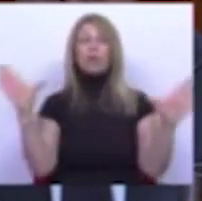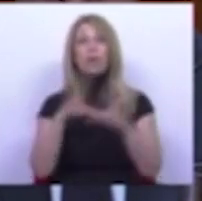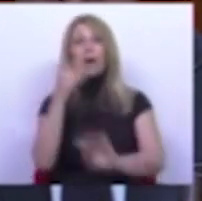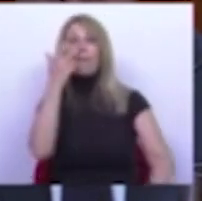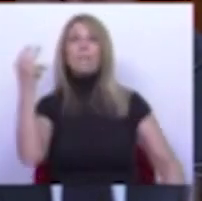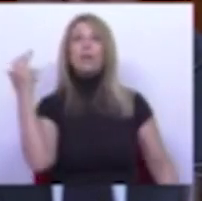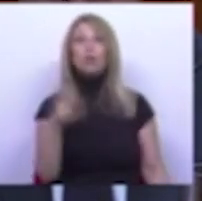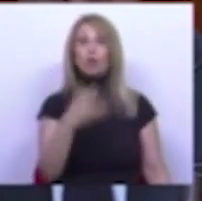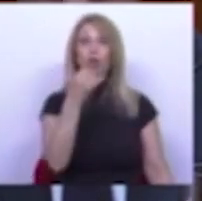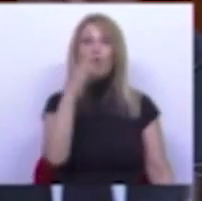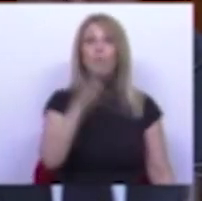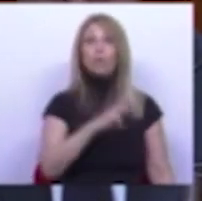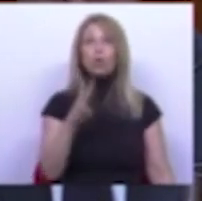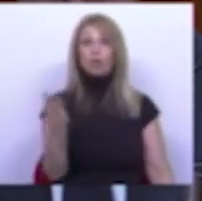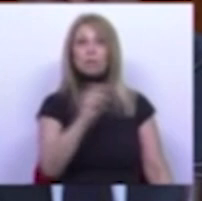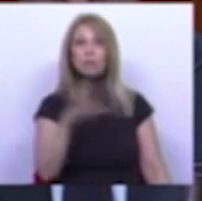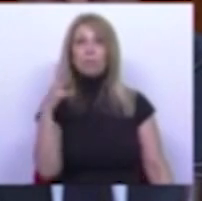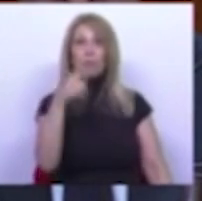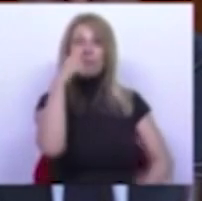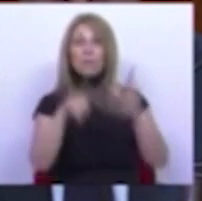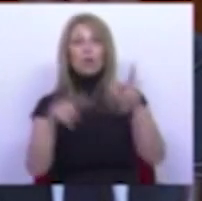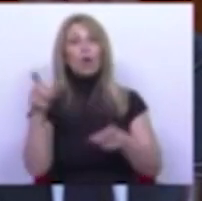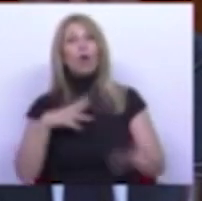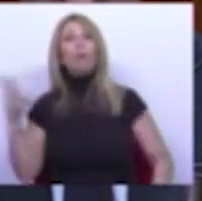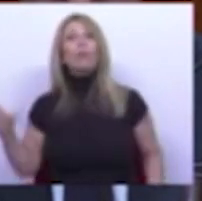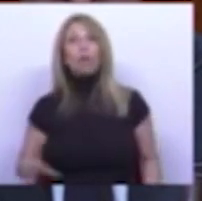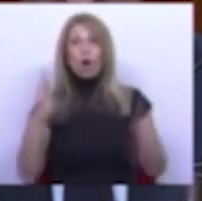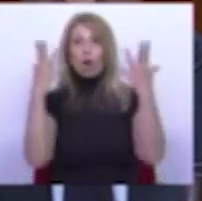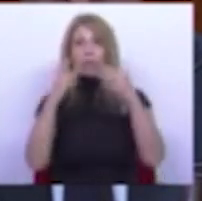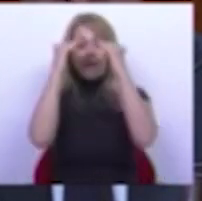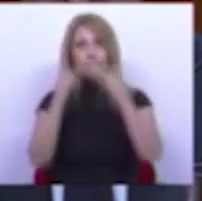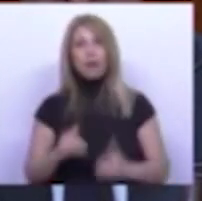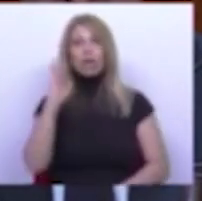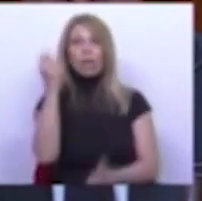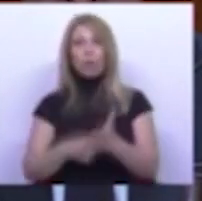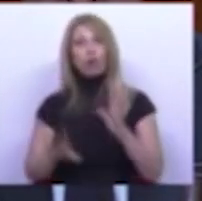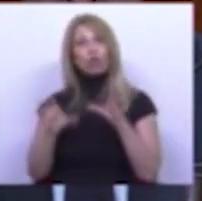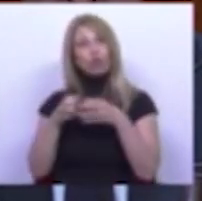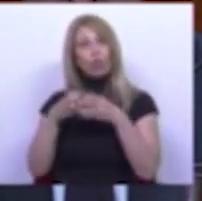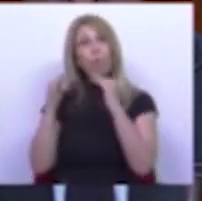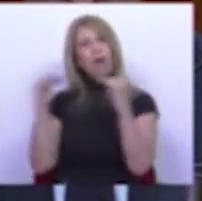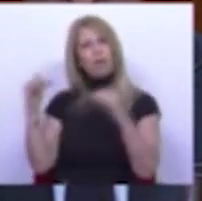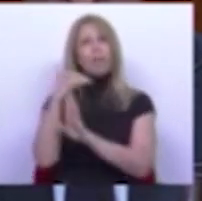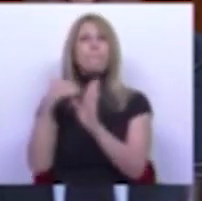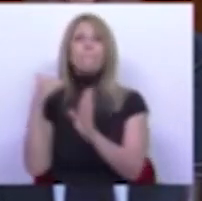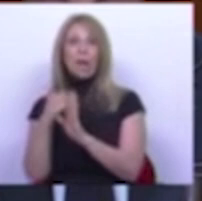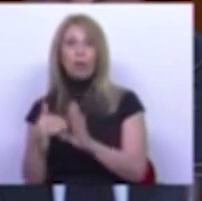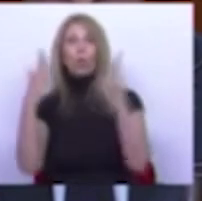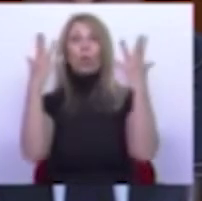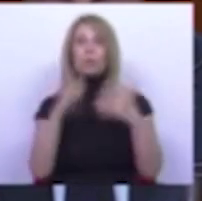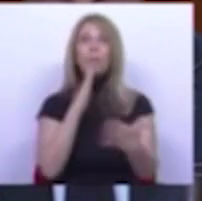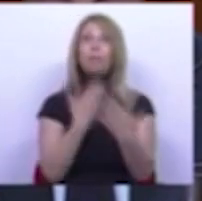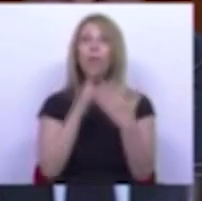milhões e 300 mil portugueses. Um orçamento que baixa os impostos sob a classe média. Um orçamento que permite aos